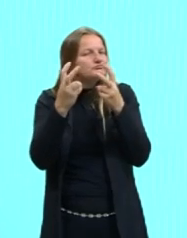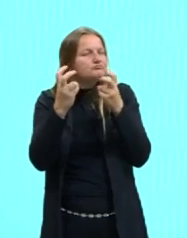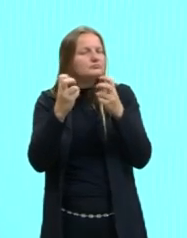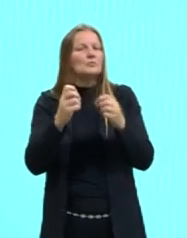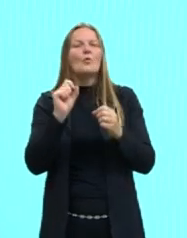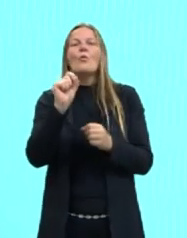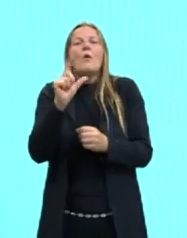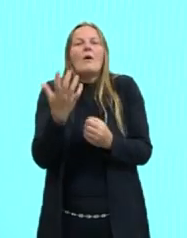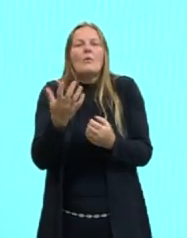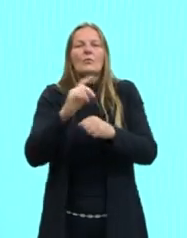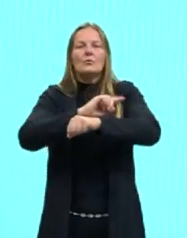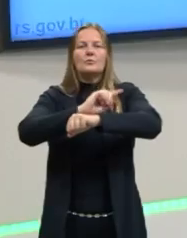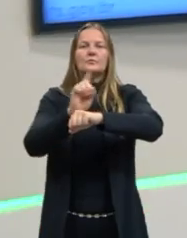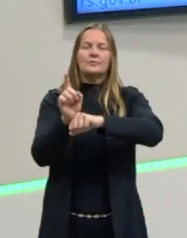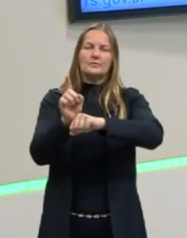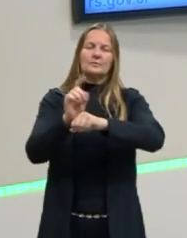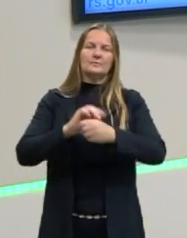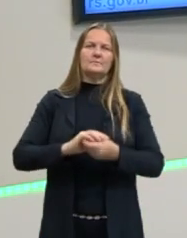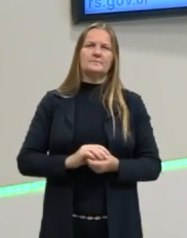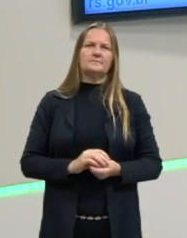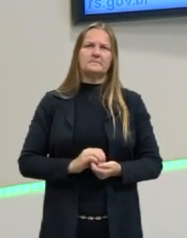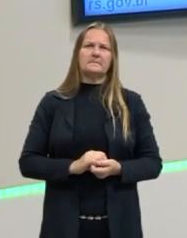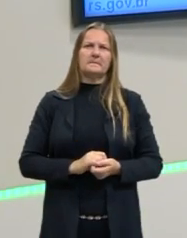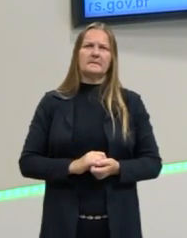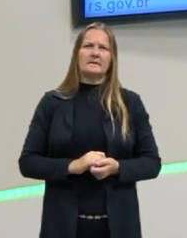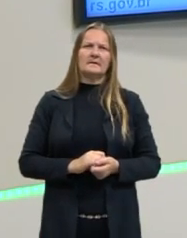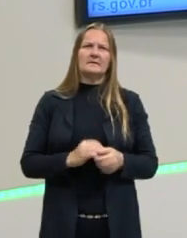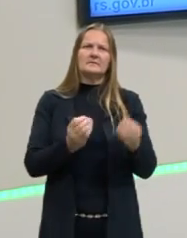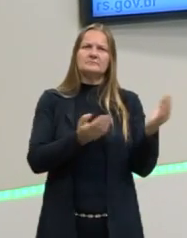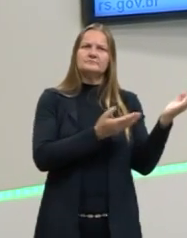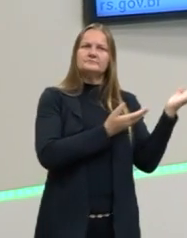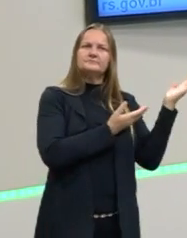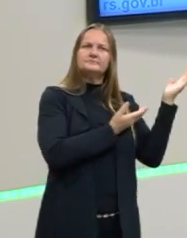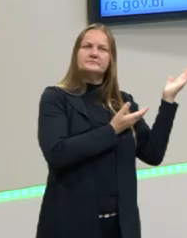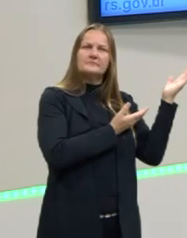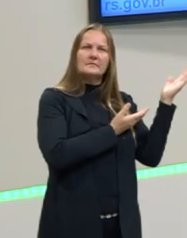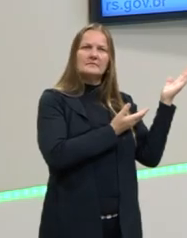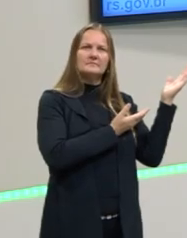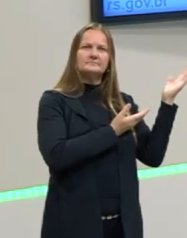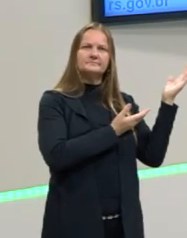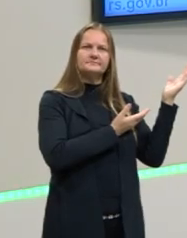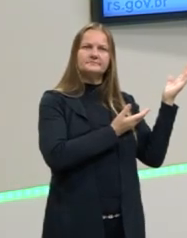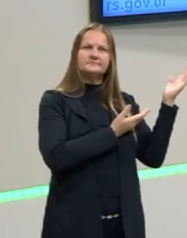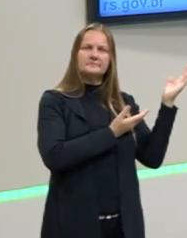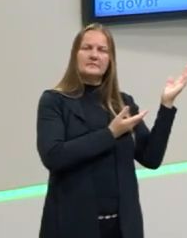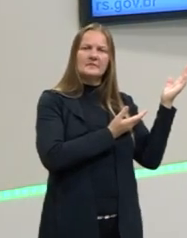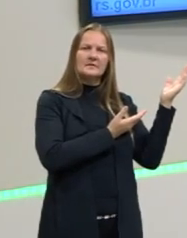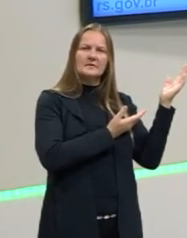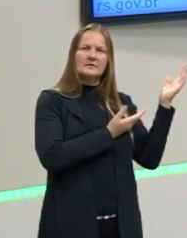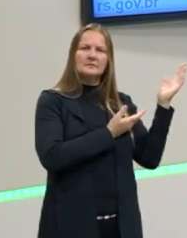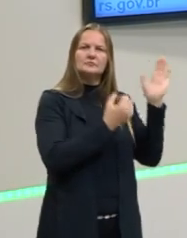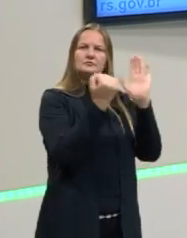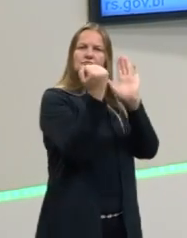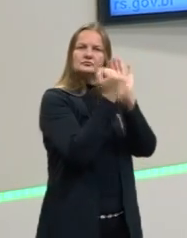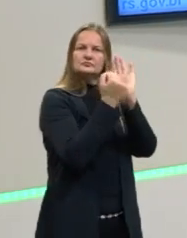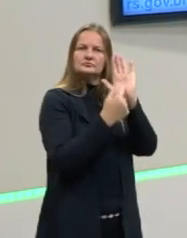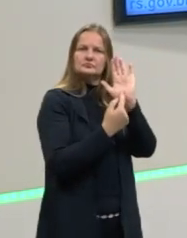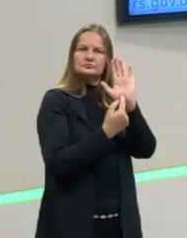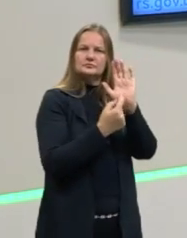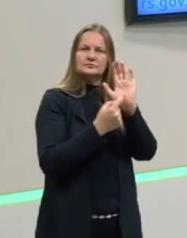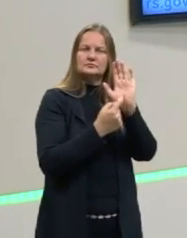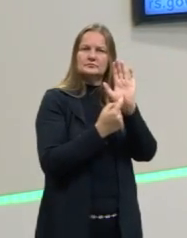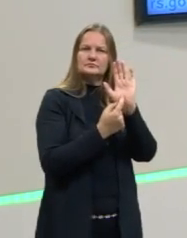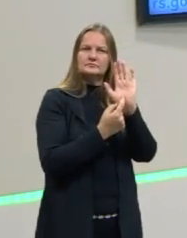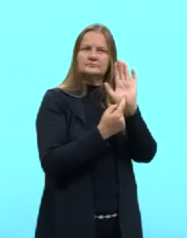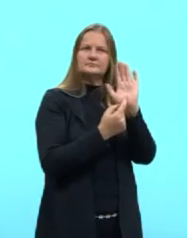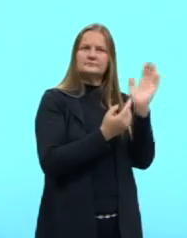velocidades. Aqui a gente tem as descrições de cada unidade, de cada grandeza que a